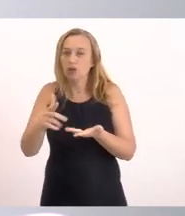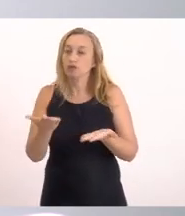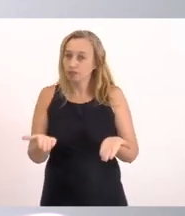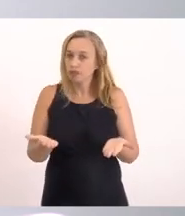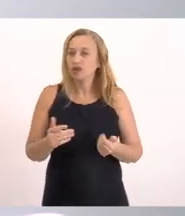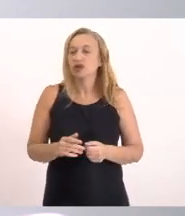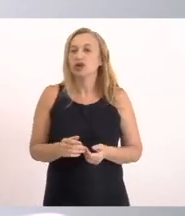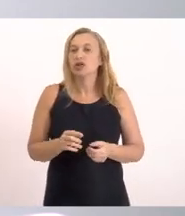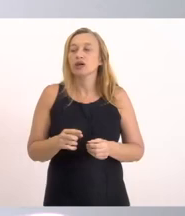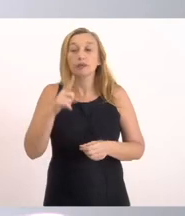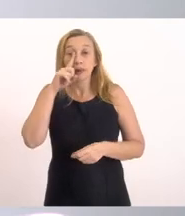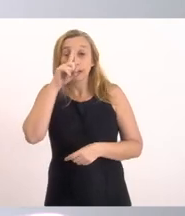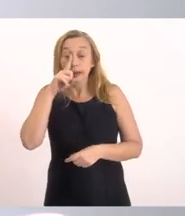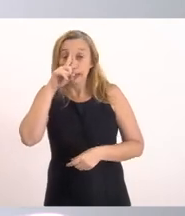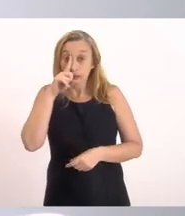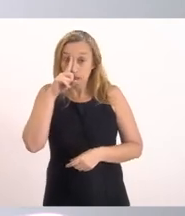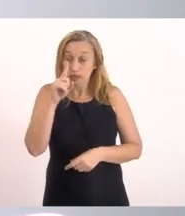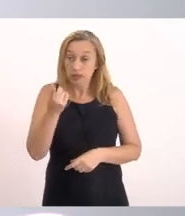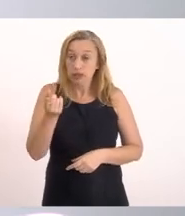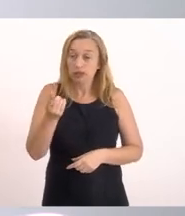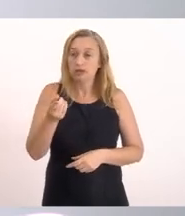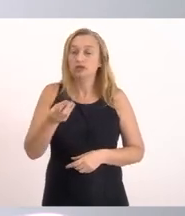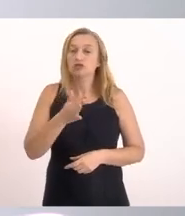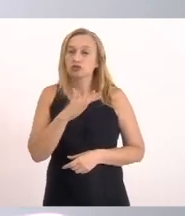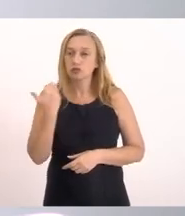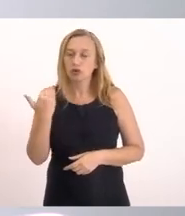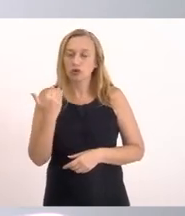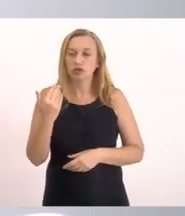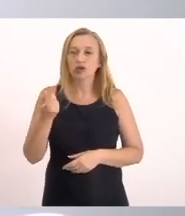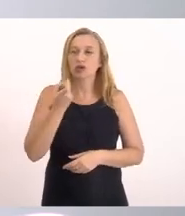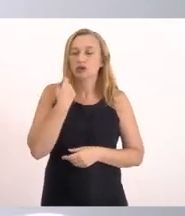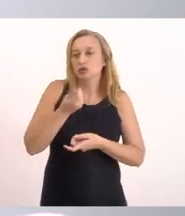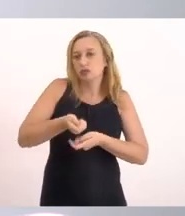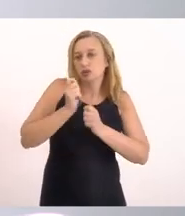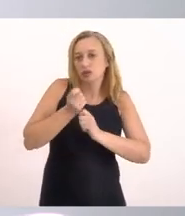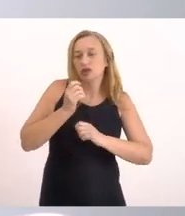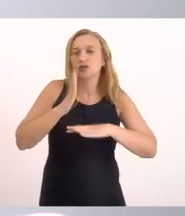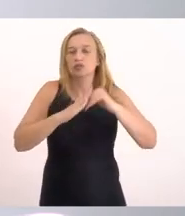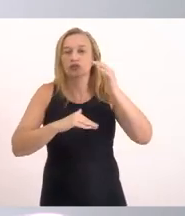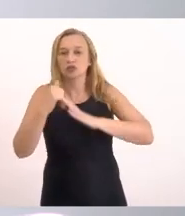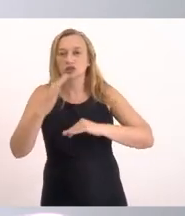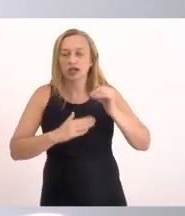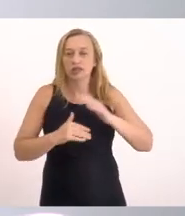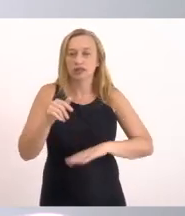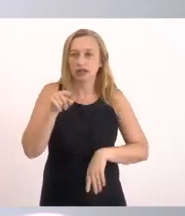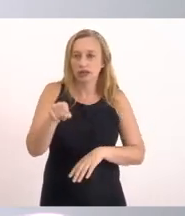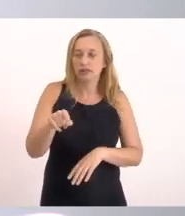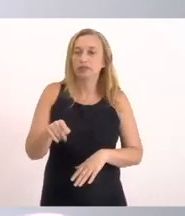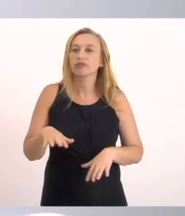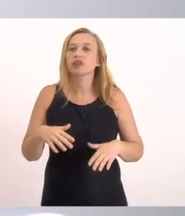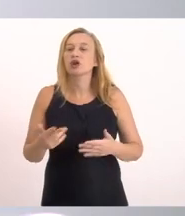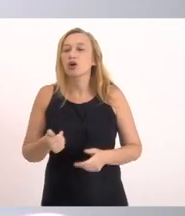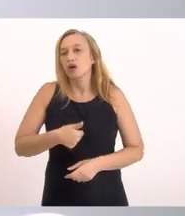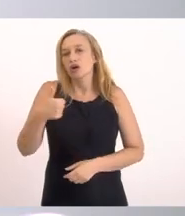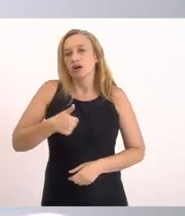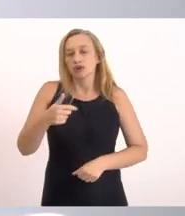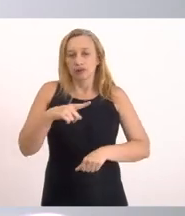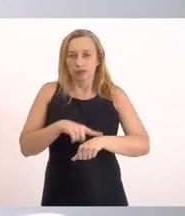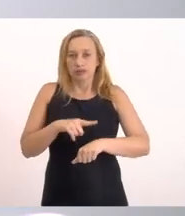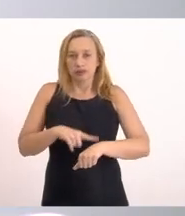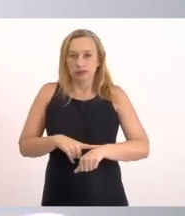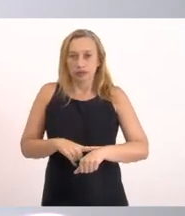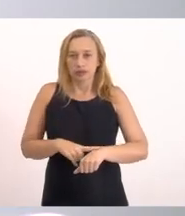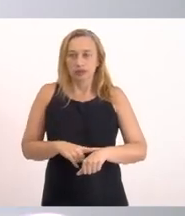É causando O risco Iminente De morte Aos pescadores E aos profissionais Que estavam ali Então esse foi Um primeiro momento Que